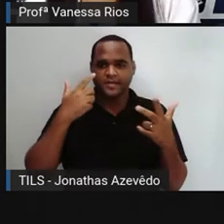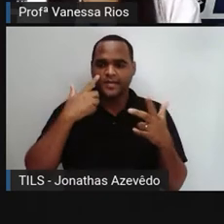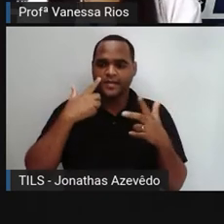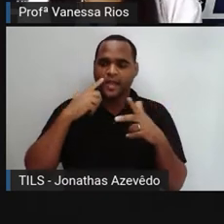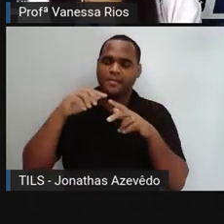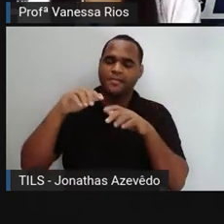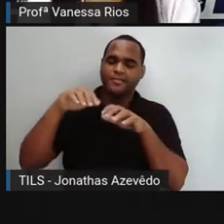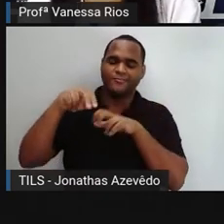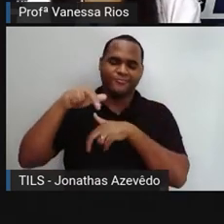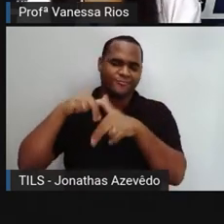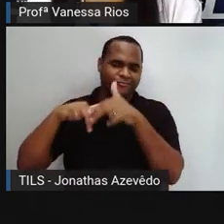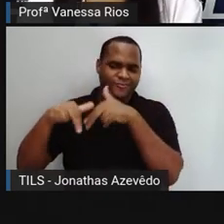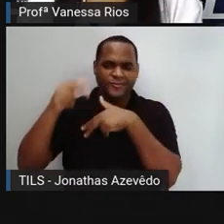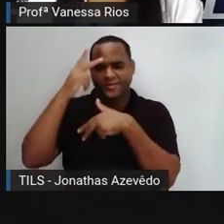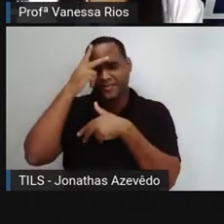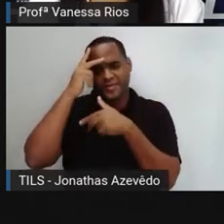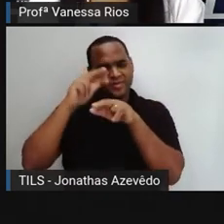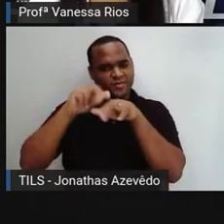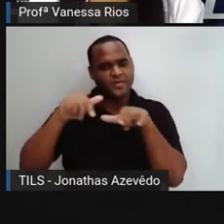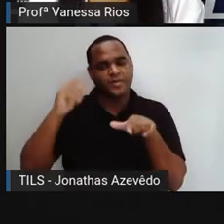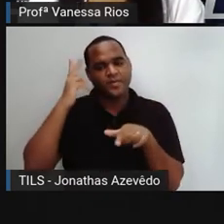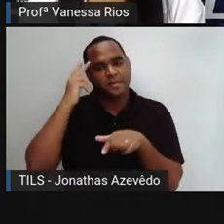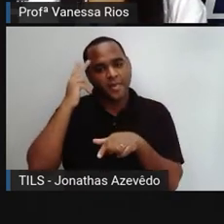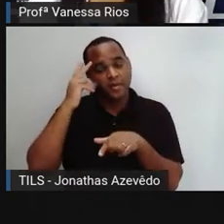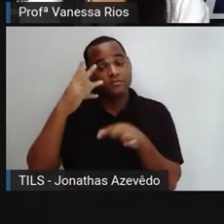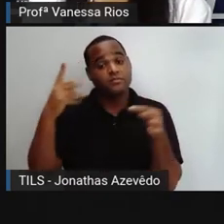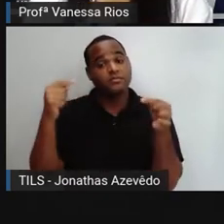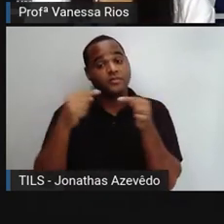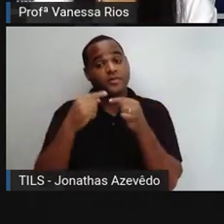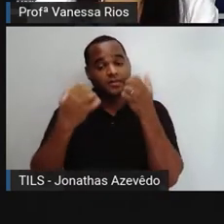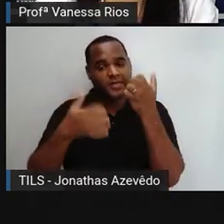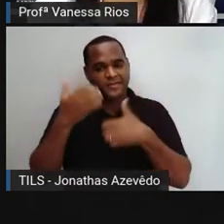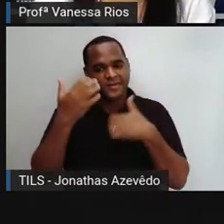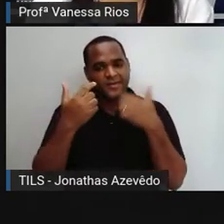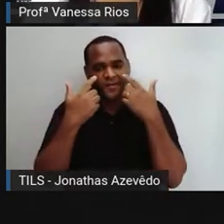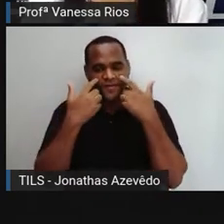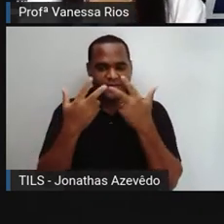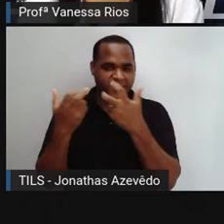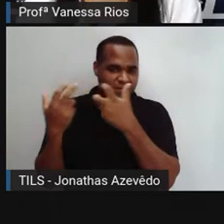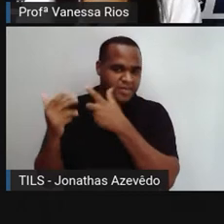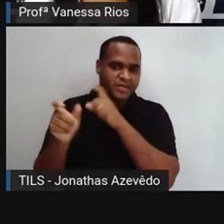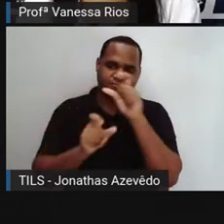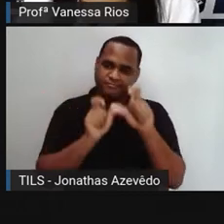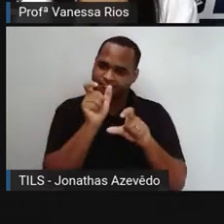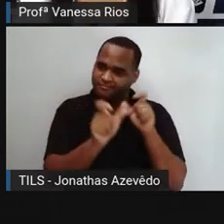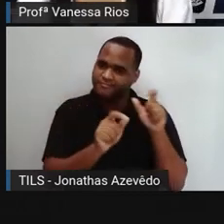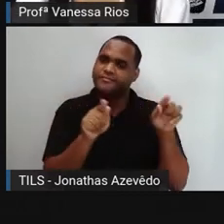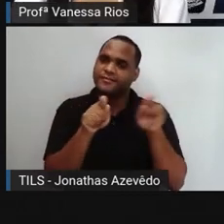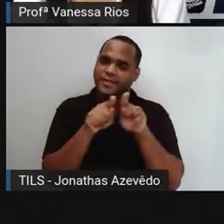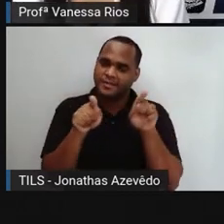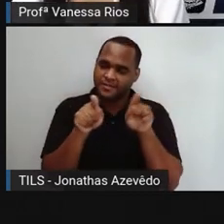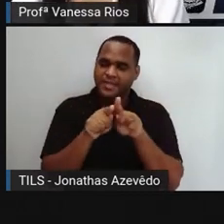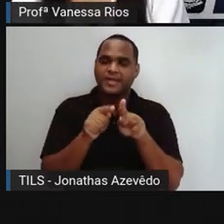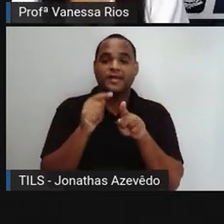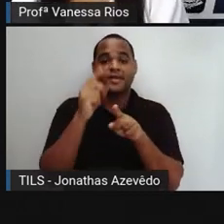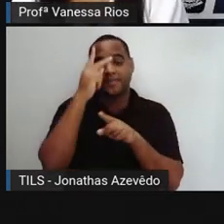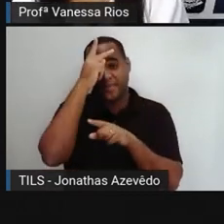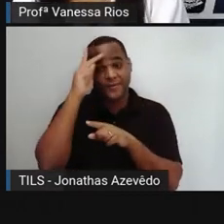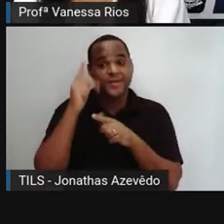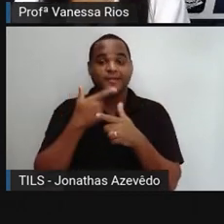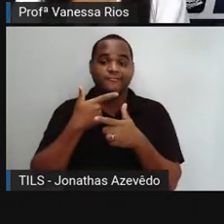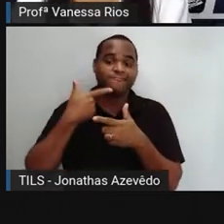descontraído. Essa descontração a gente observa também na fisionomia, porque a gente vê as pessoas aí